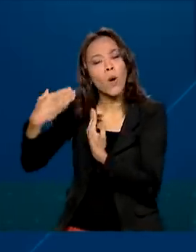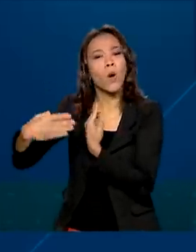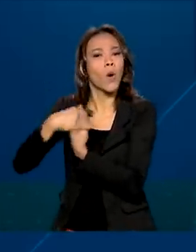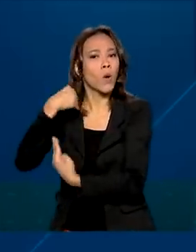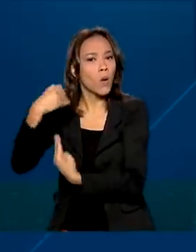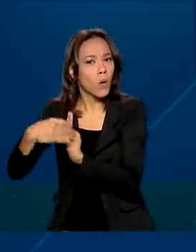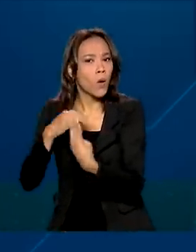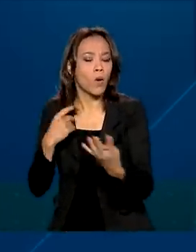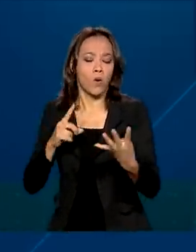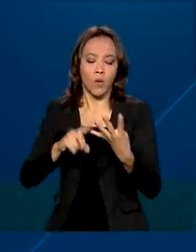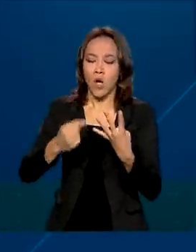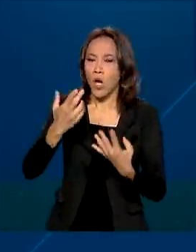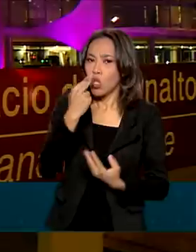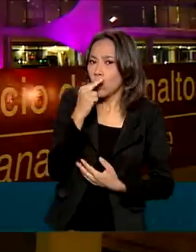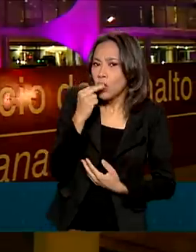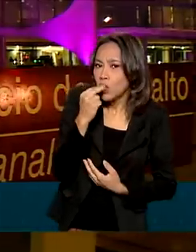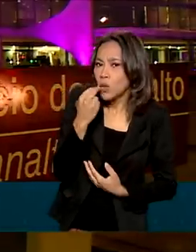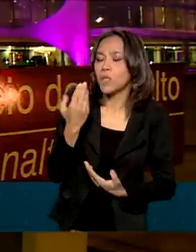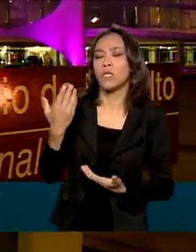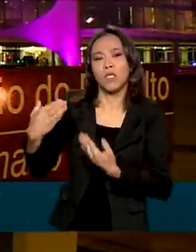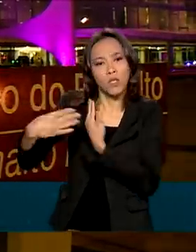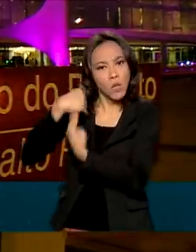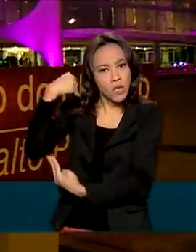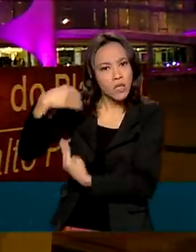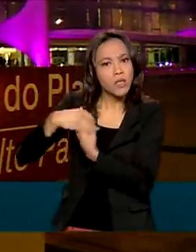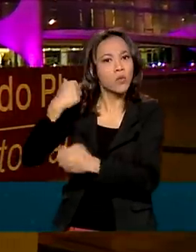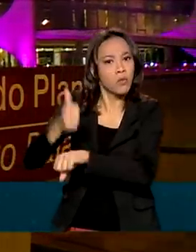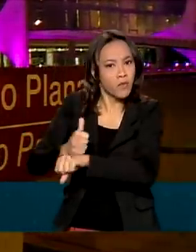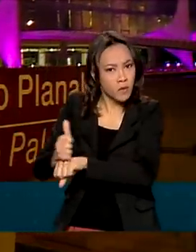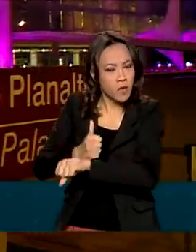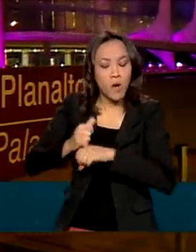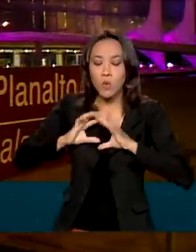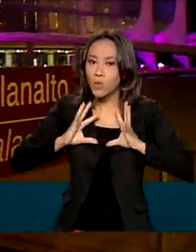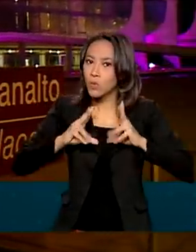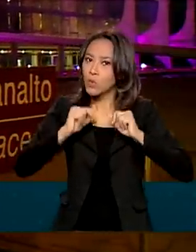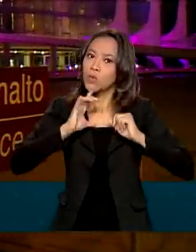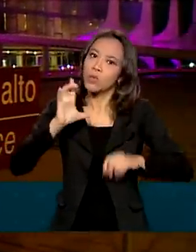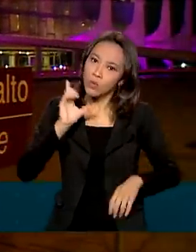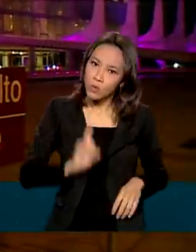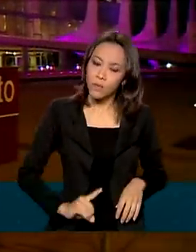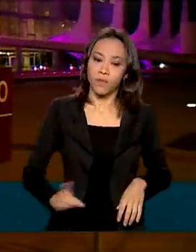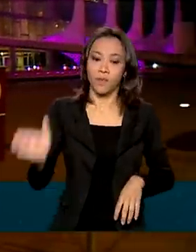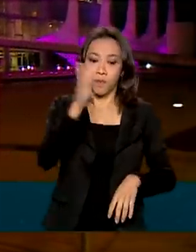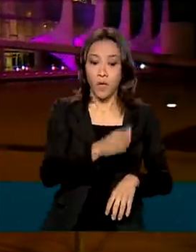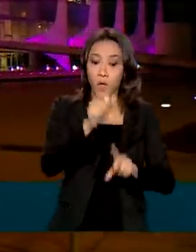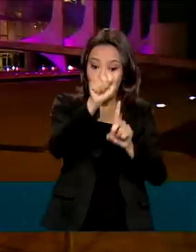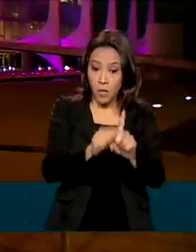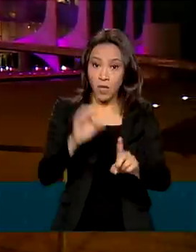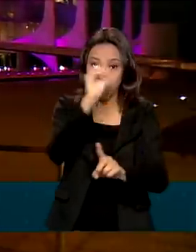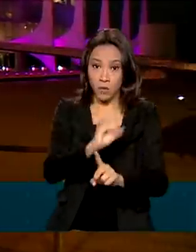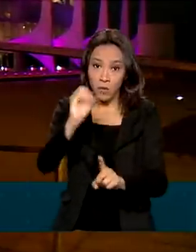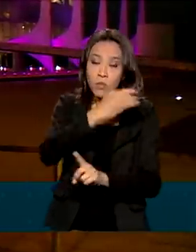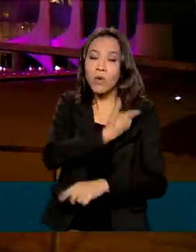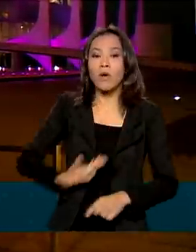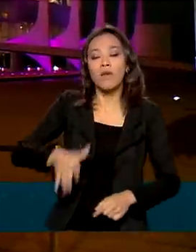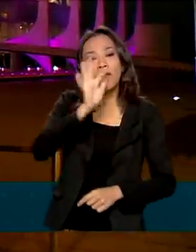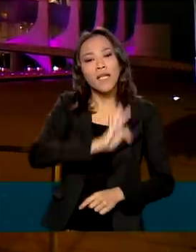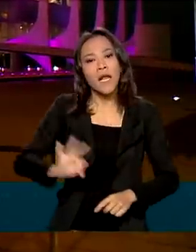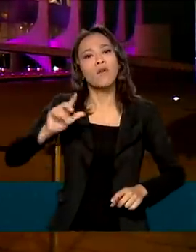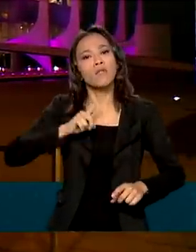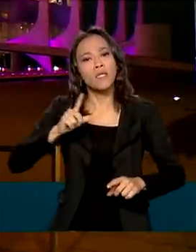acompanhamento com nutricionista. Em todo o mês de outubro, o governo federal tem realizado uma série de ações e campanhas de